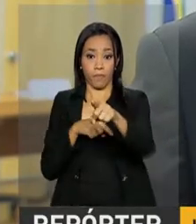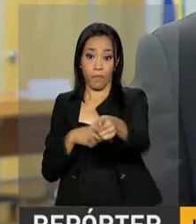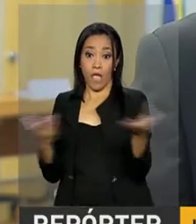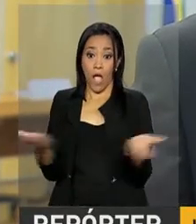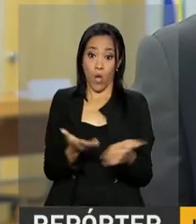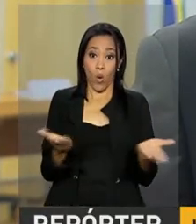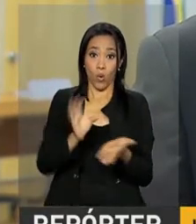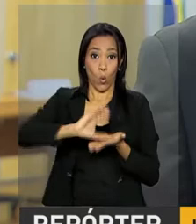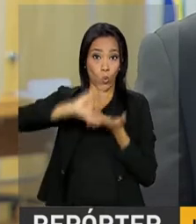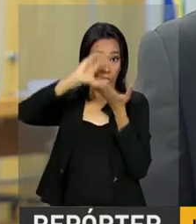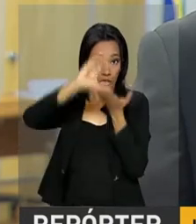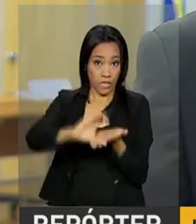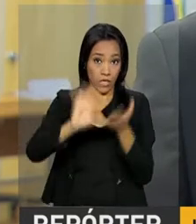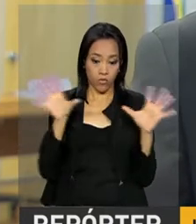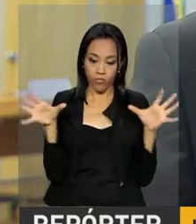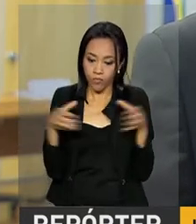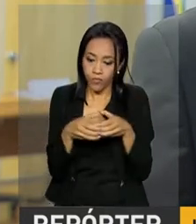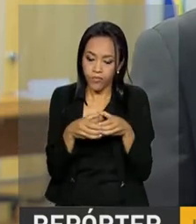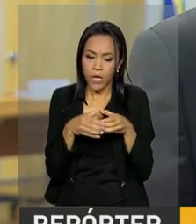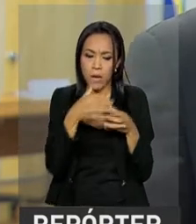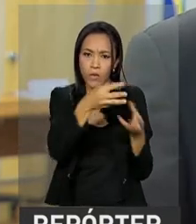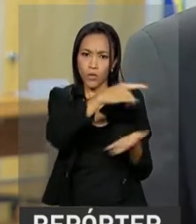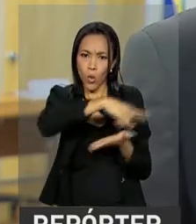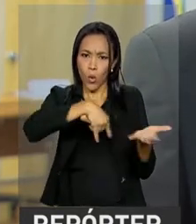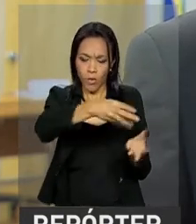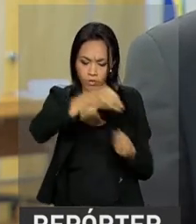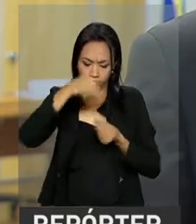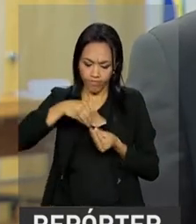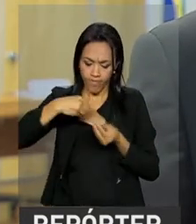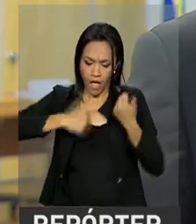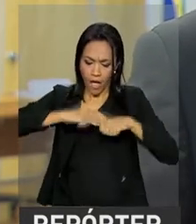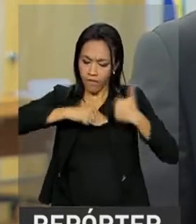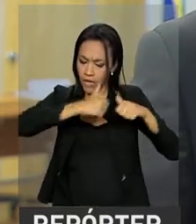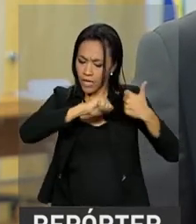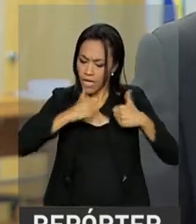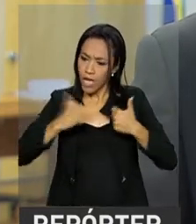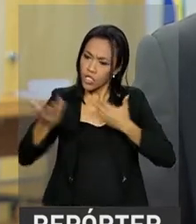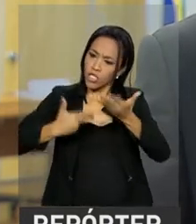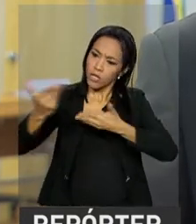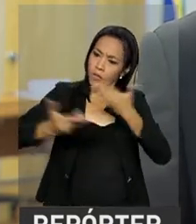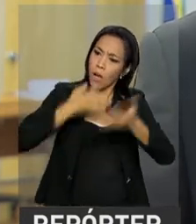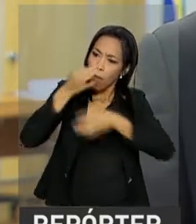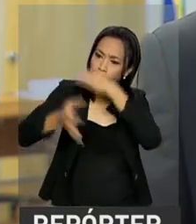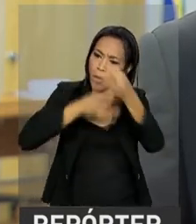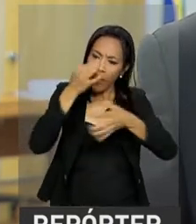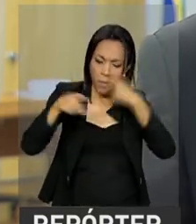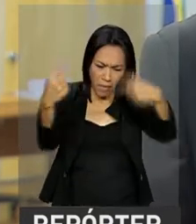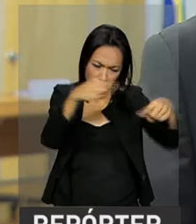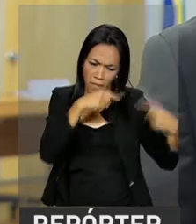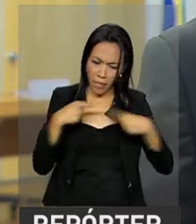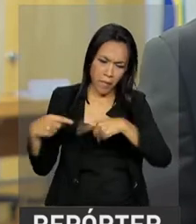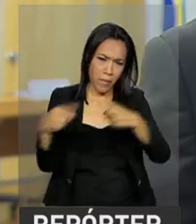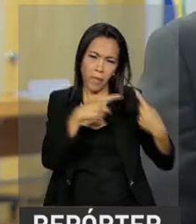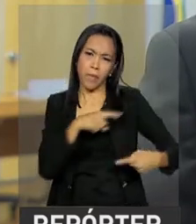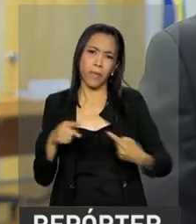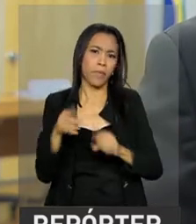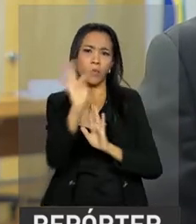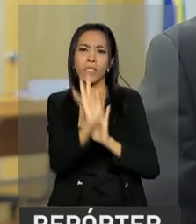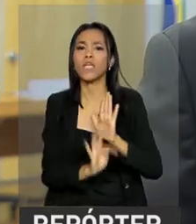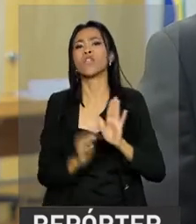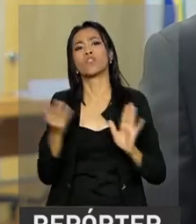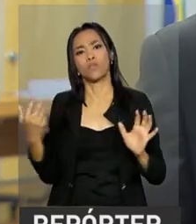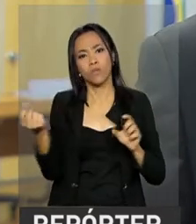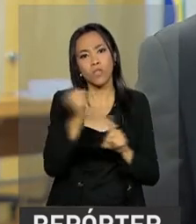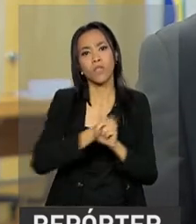analisar o documento e fazer mais uma rodada de audiências públicas para apresentar e discutir o texto com a sociedade.